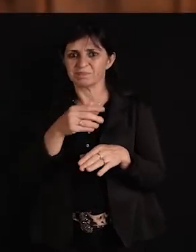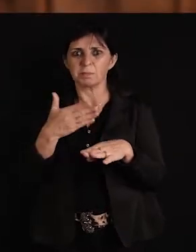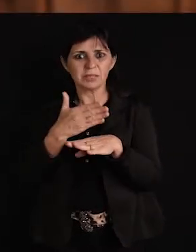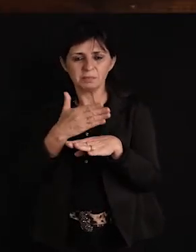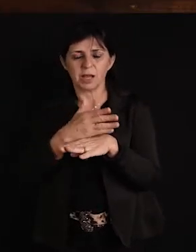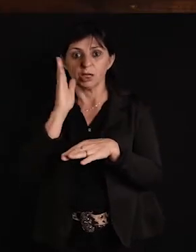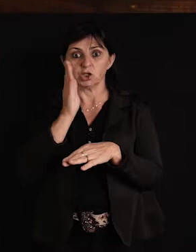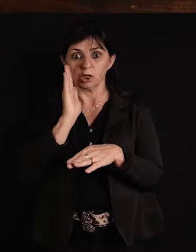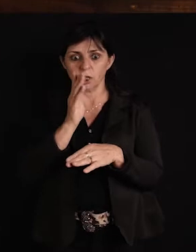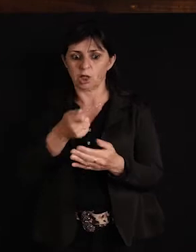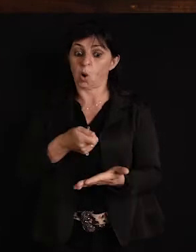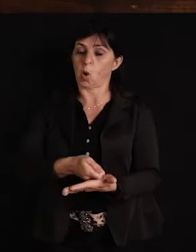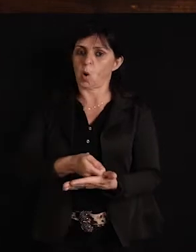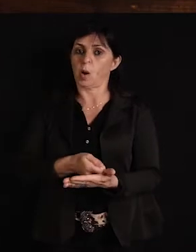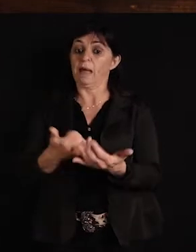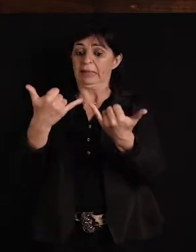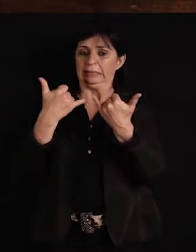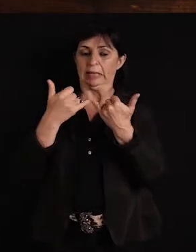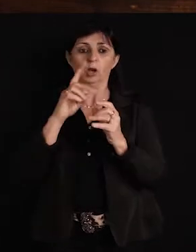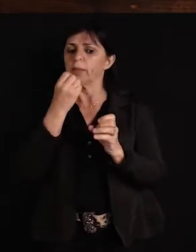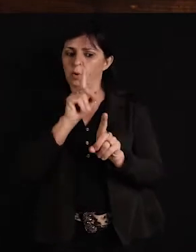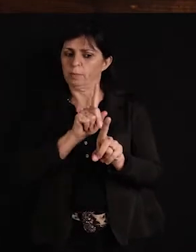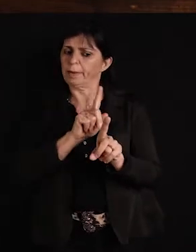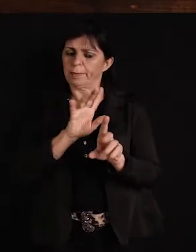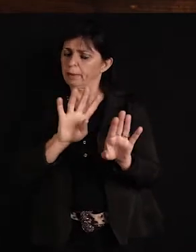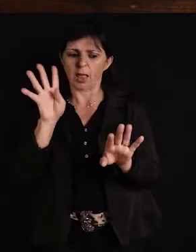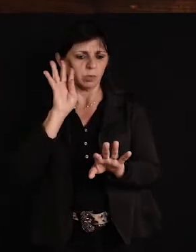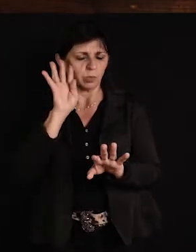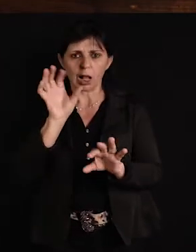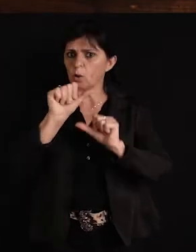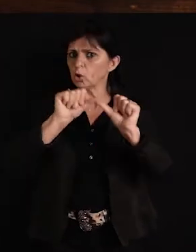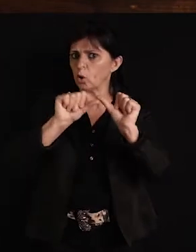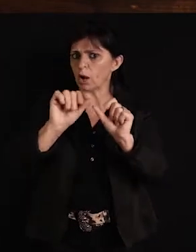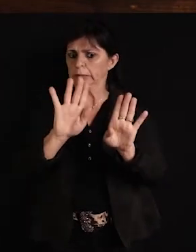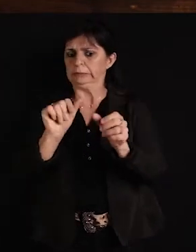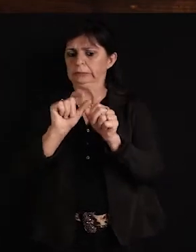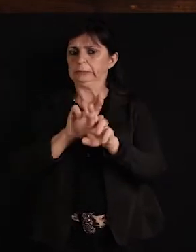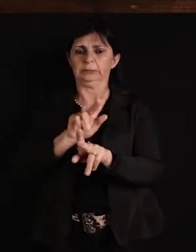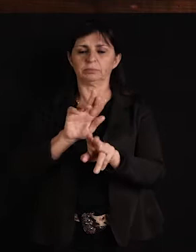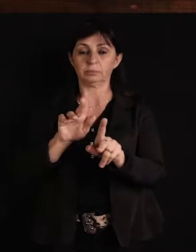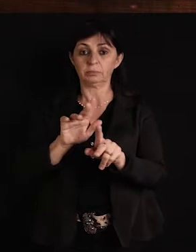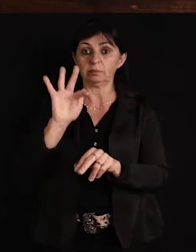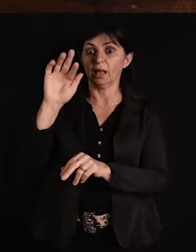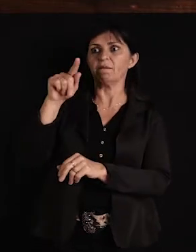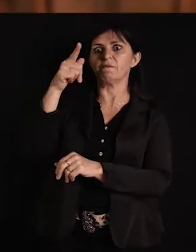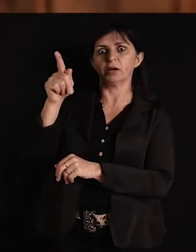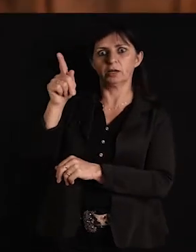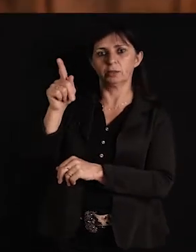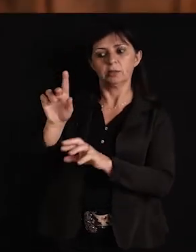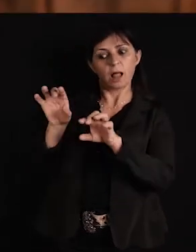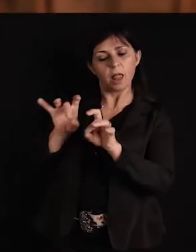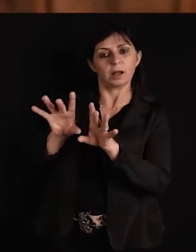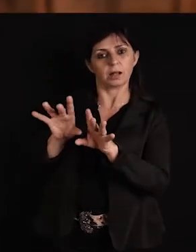cobrado, o pessoal te dizer, não está bom isso aqui, não está legal. Então, aquela admiração de fã que você tem, você passa a ser um deles.